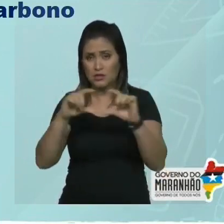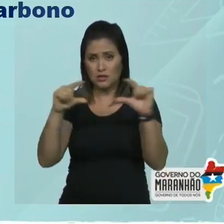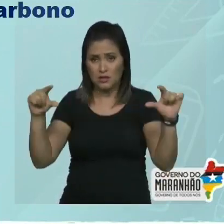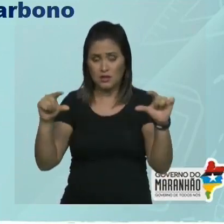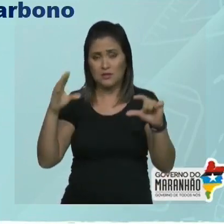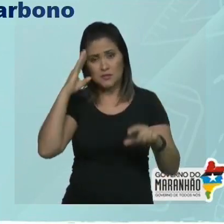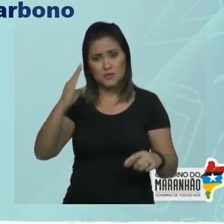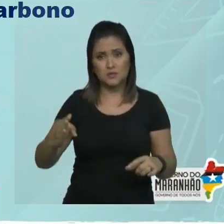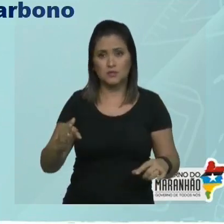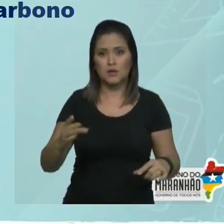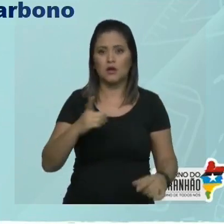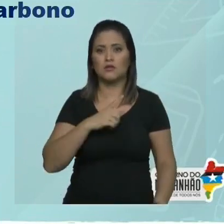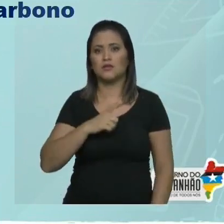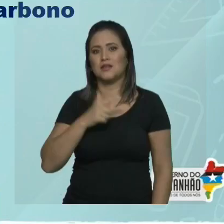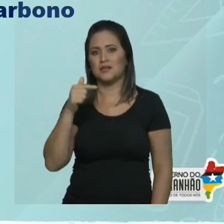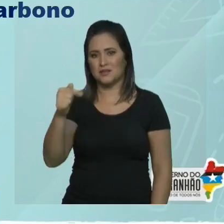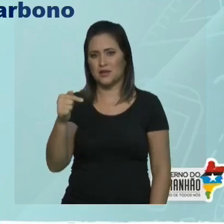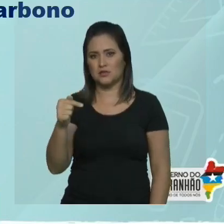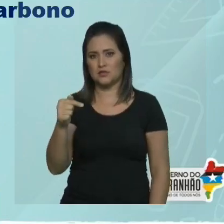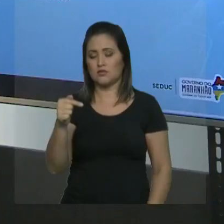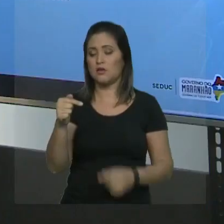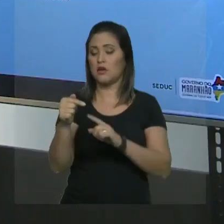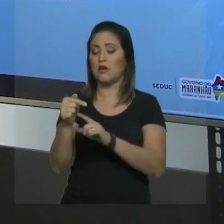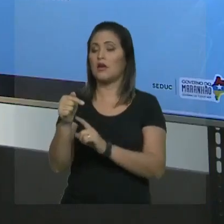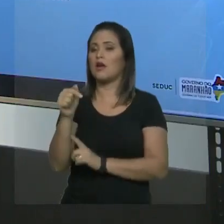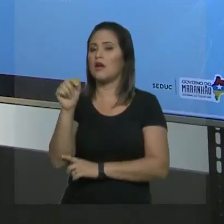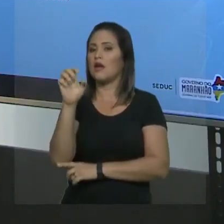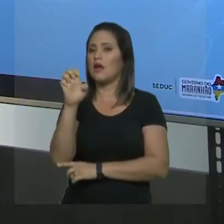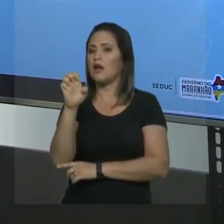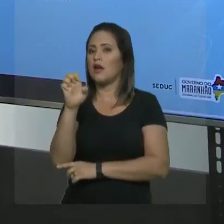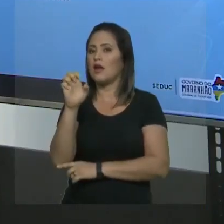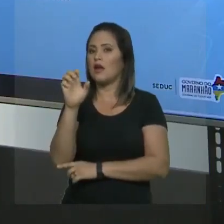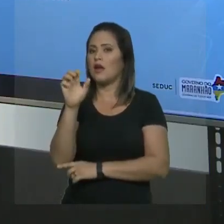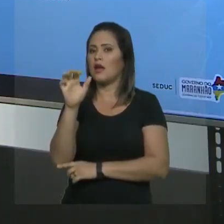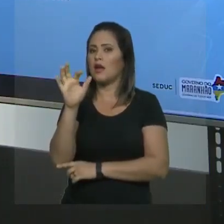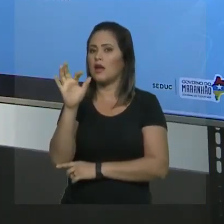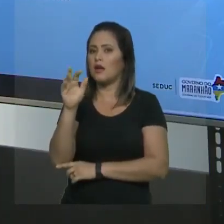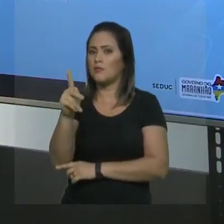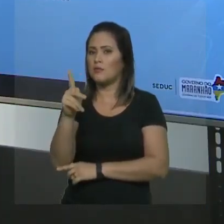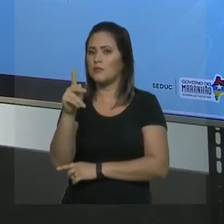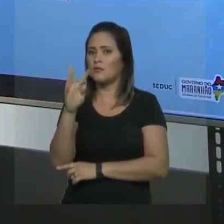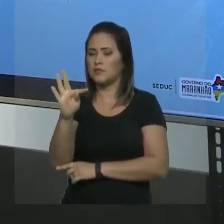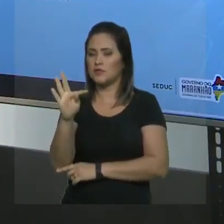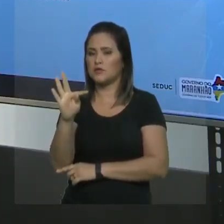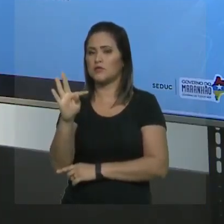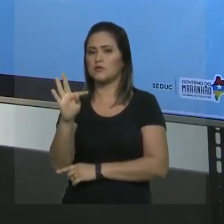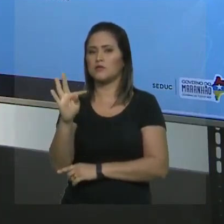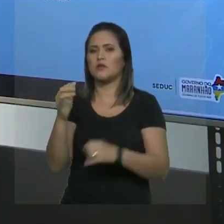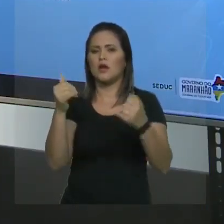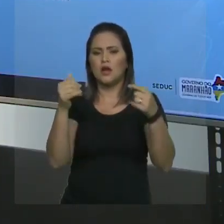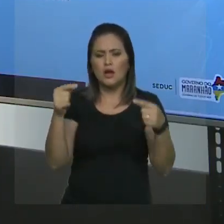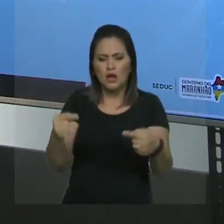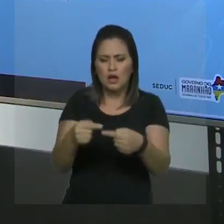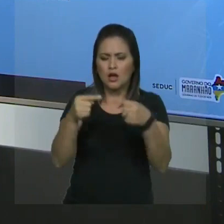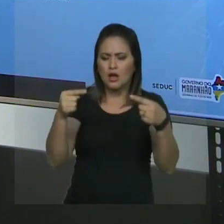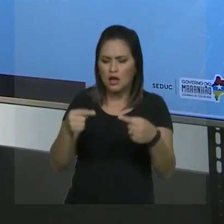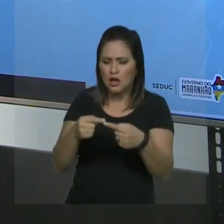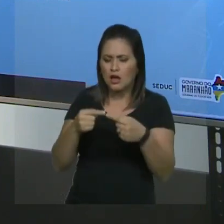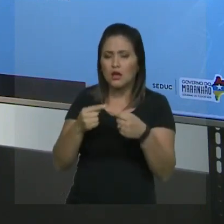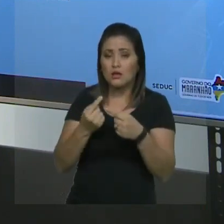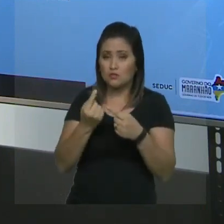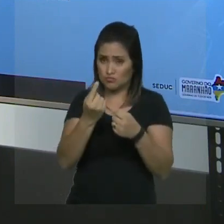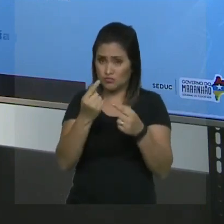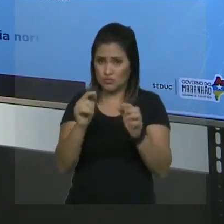sete, hepti. Só tem ligações simples, an. E qual é a terminação de hidrocarbonetos? O. Então,